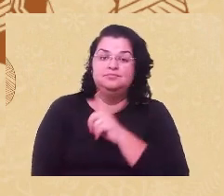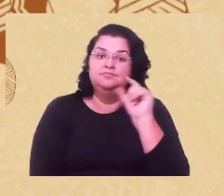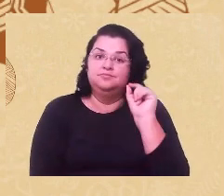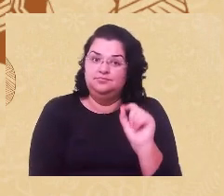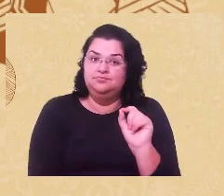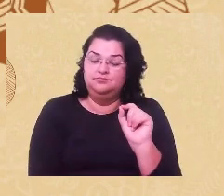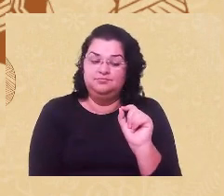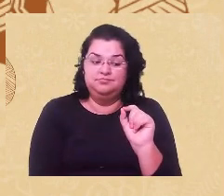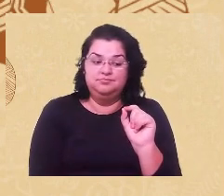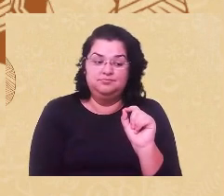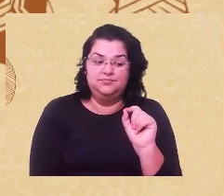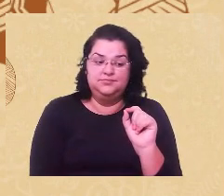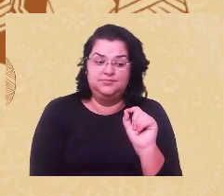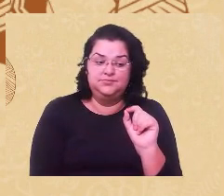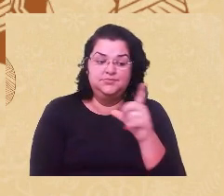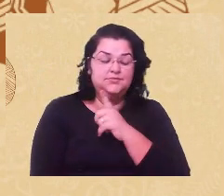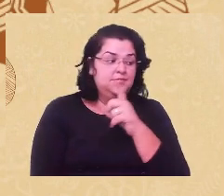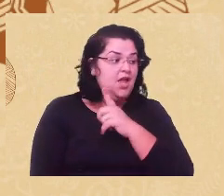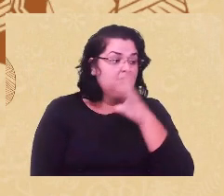subsidiam